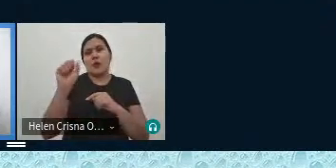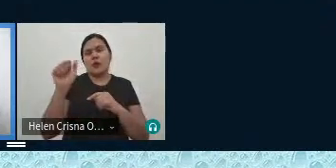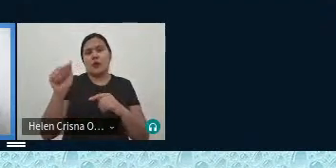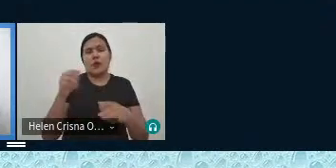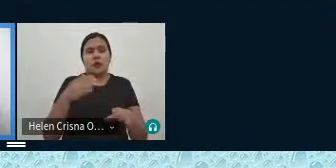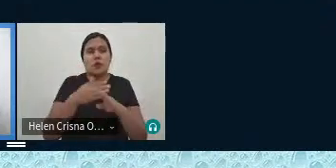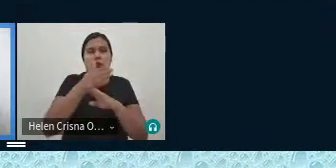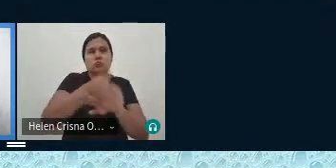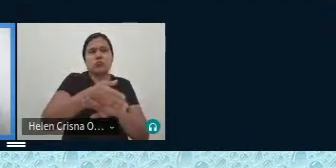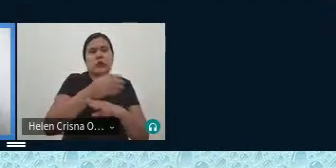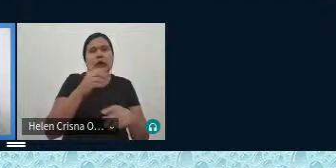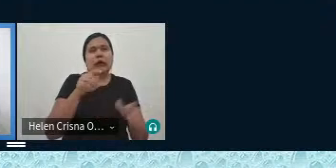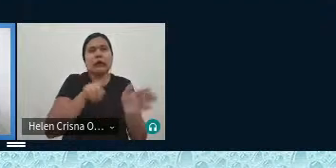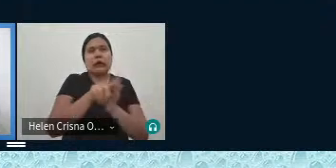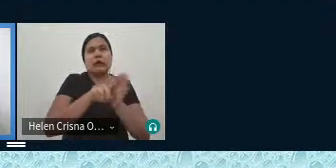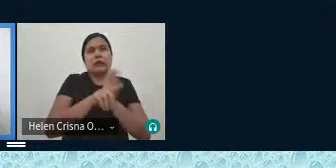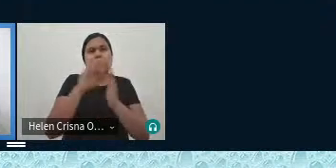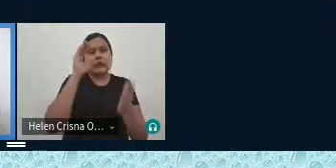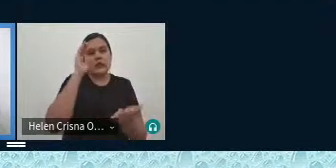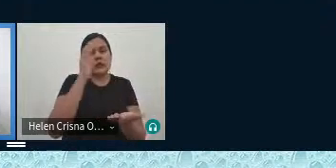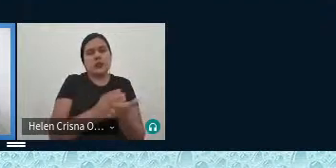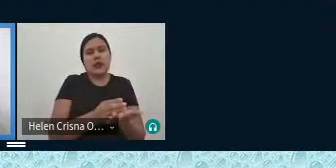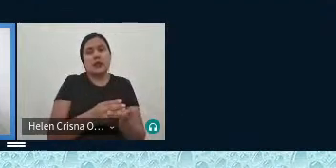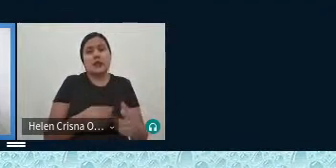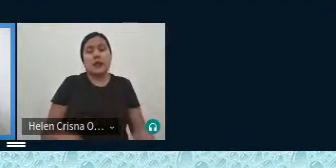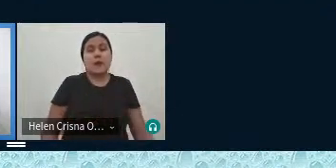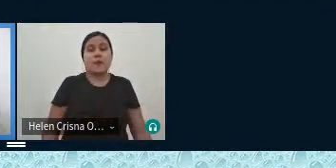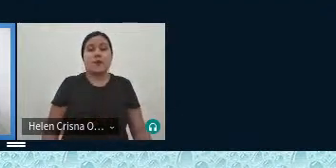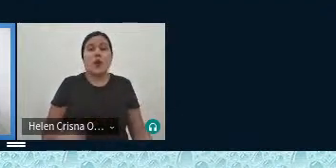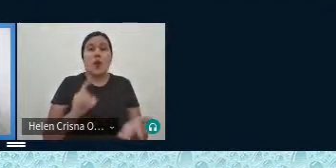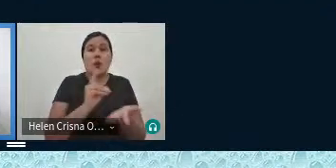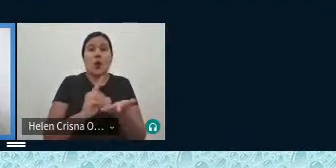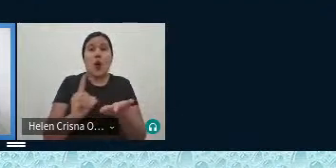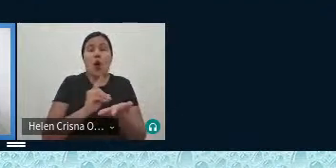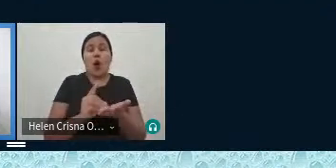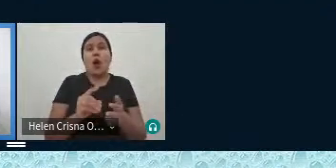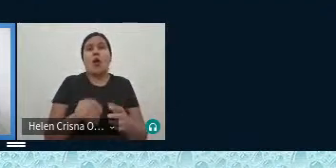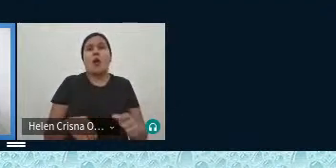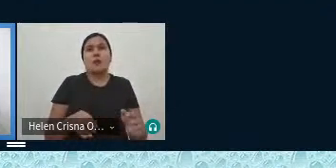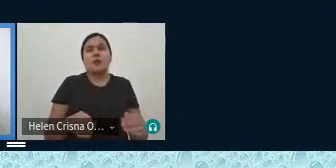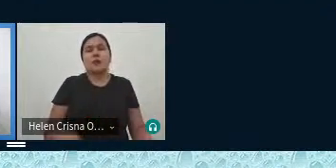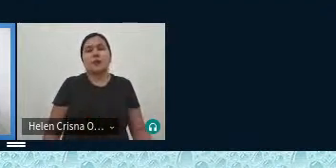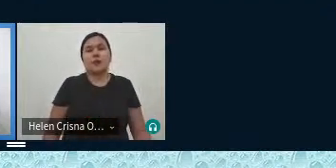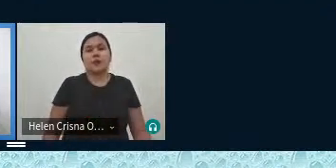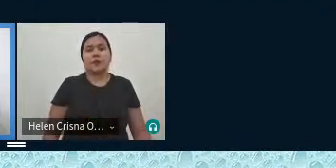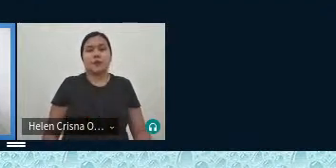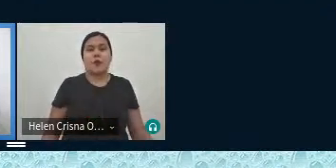da tese e eu acreditei também que os dicionários mereciam também serem